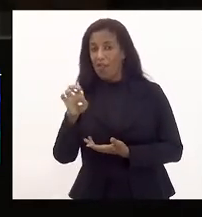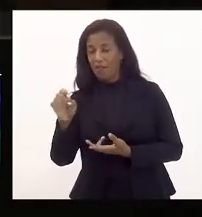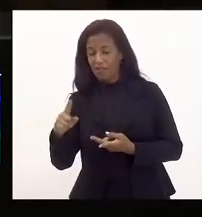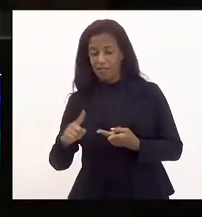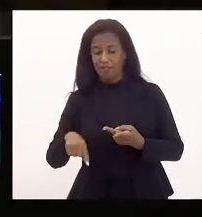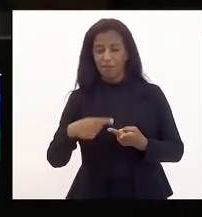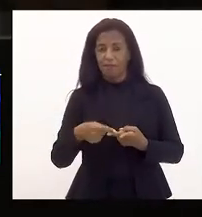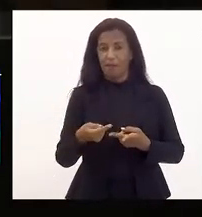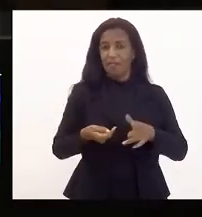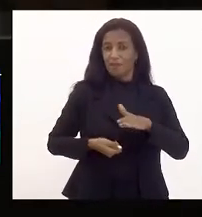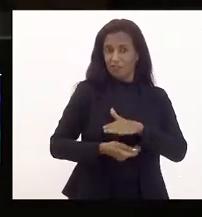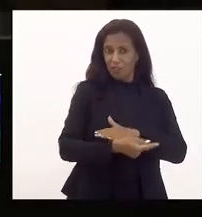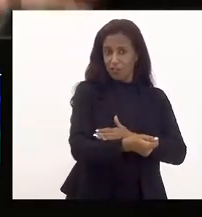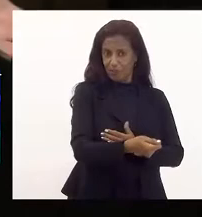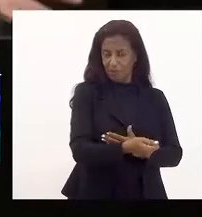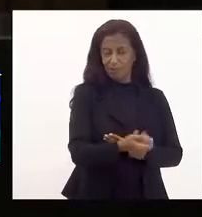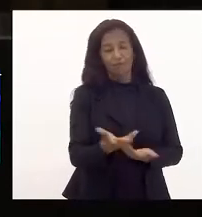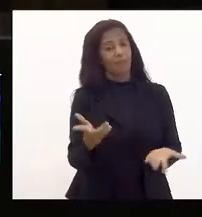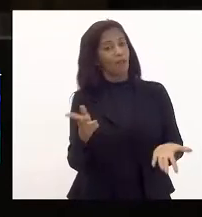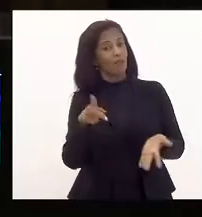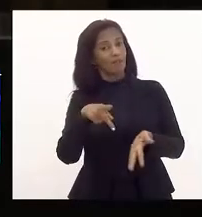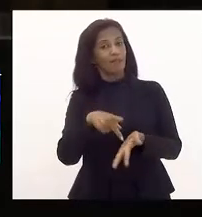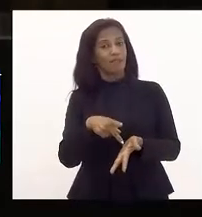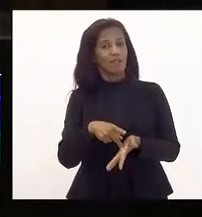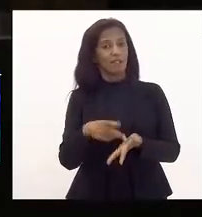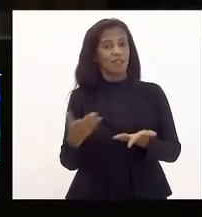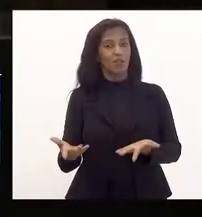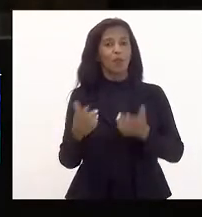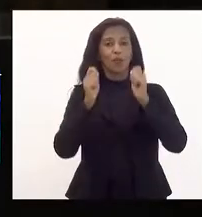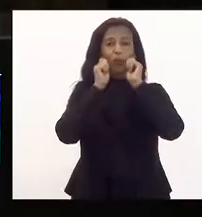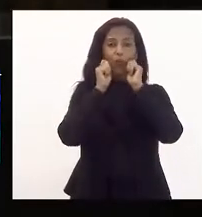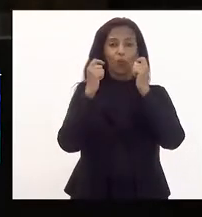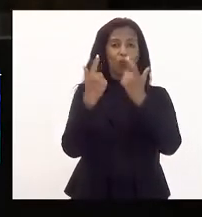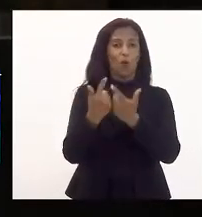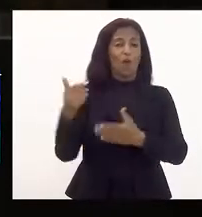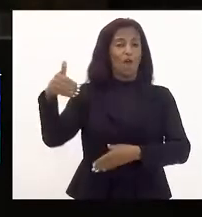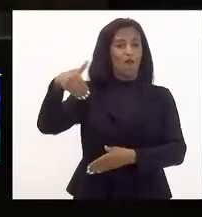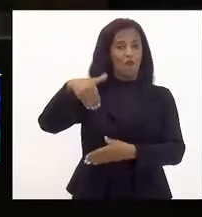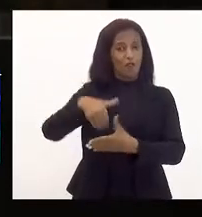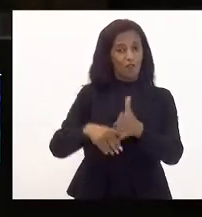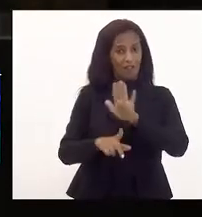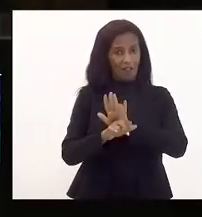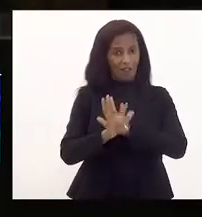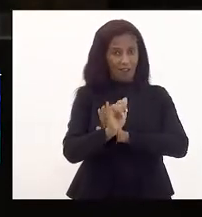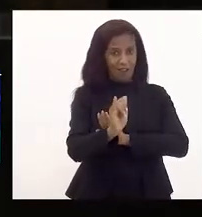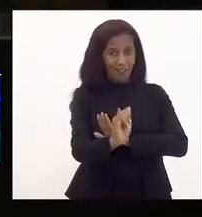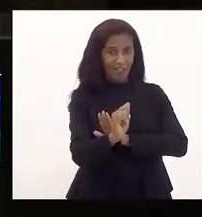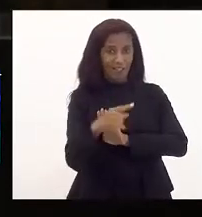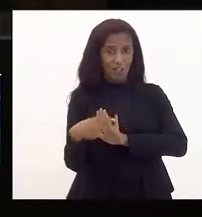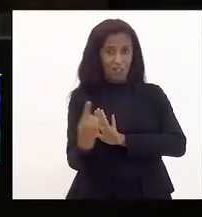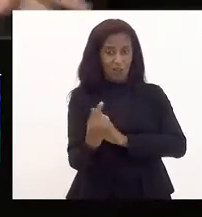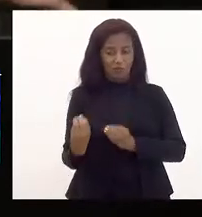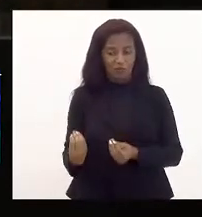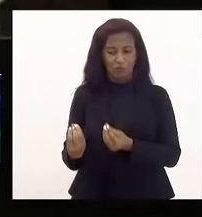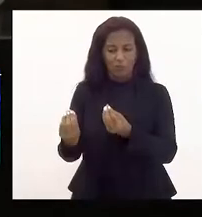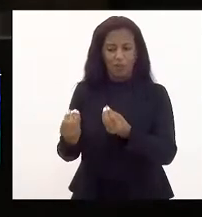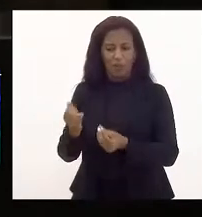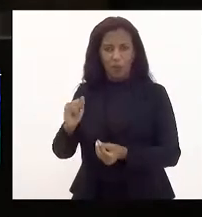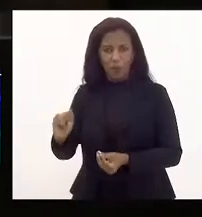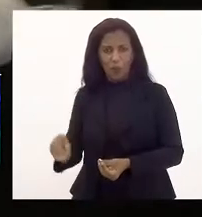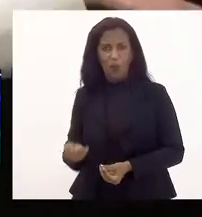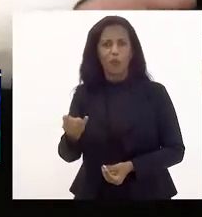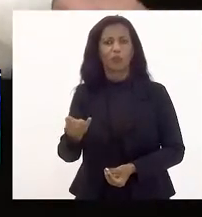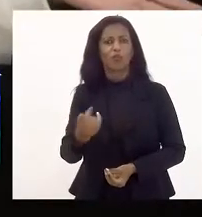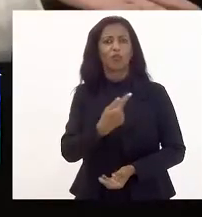investimento. Então, na verdade, quando a Assembleia Legislativa votasse a lei orçamentária, nós estamos dando a oportunidade para o governador